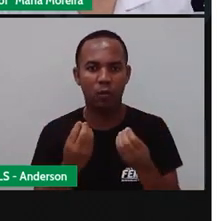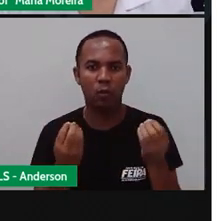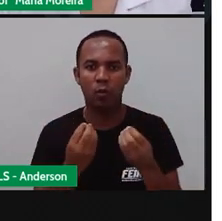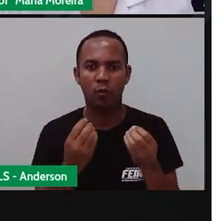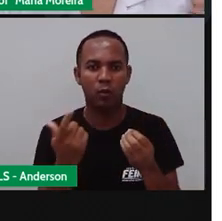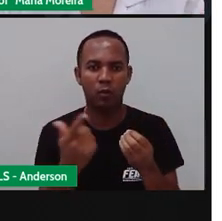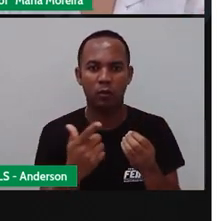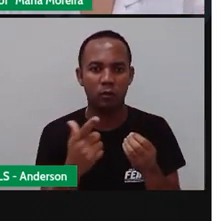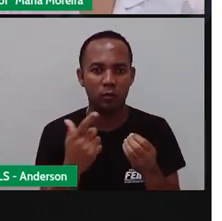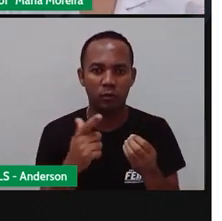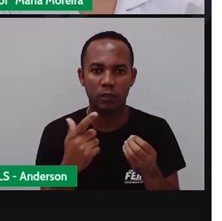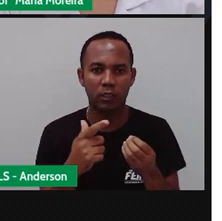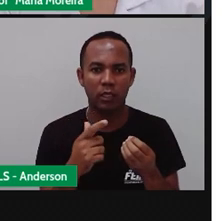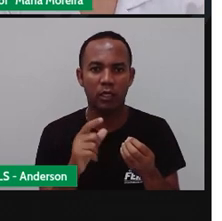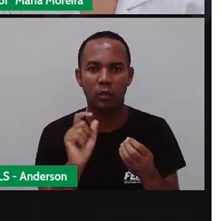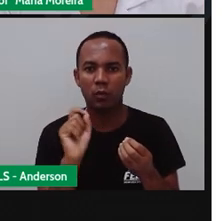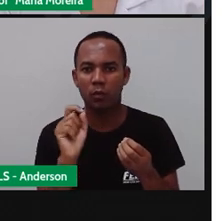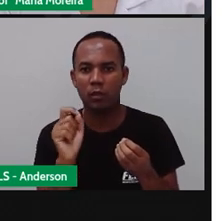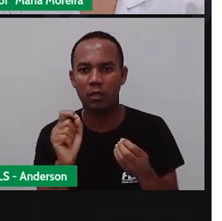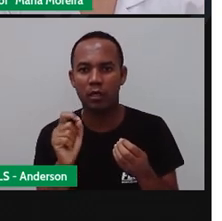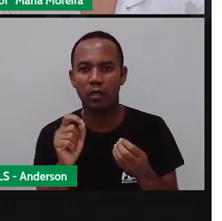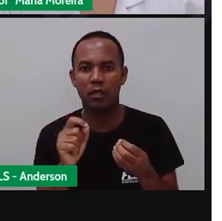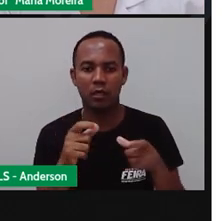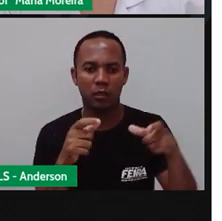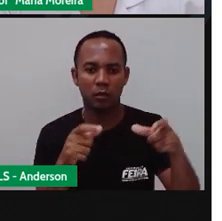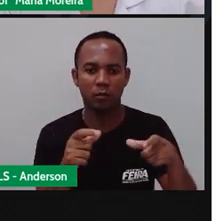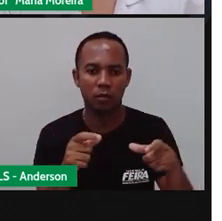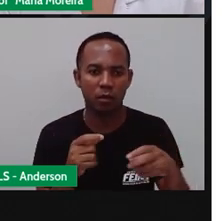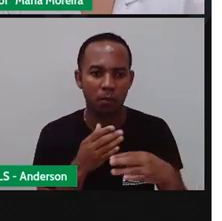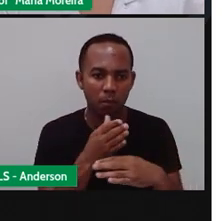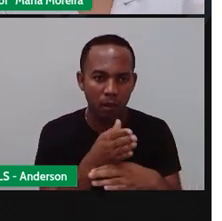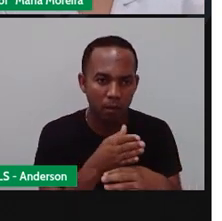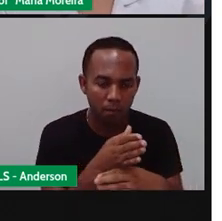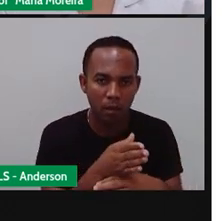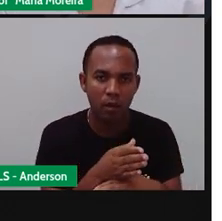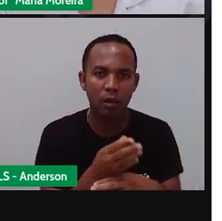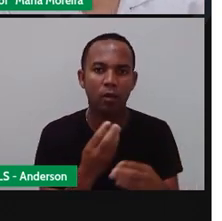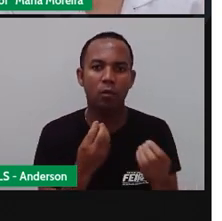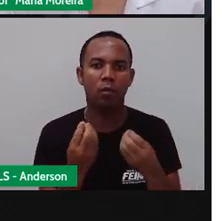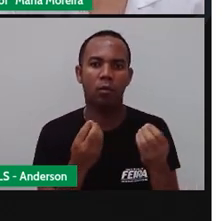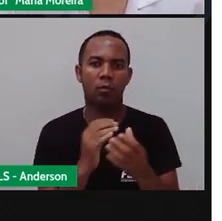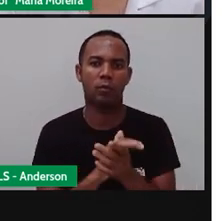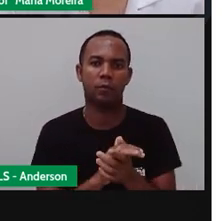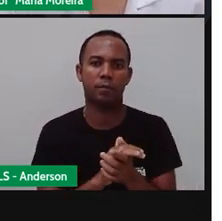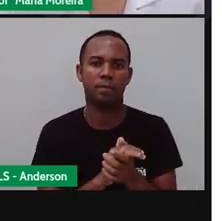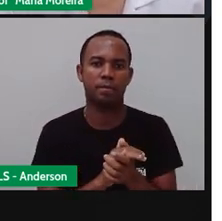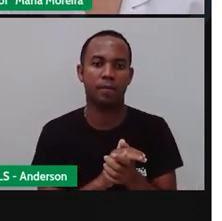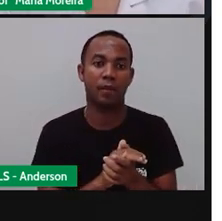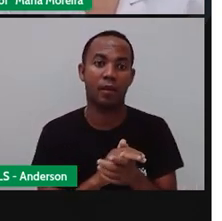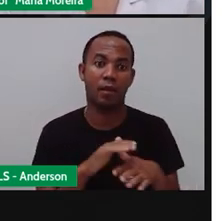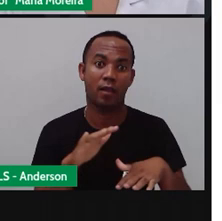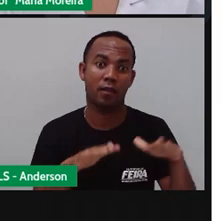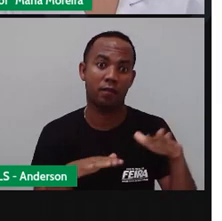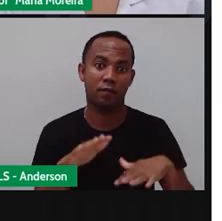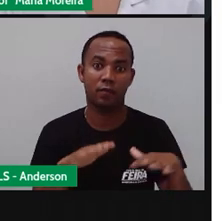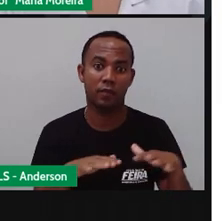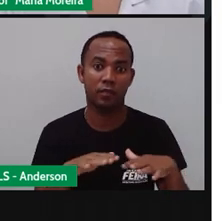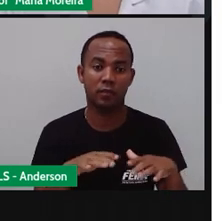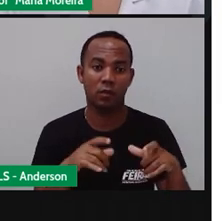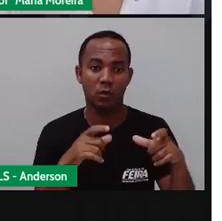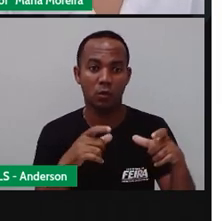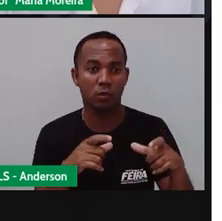placas. Lembram da historinha lá de João e Maria? Pronto. Se tivesse placa, talvez eles não tivessem o quê? Se